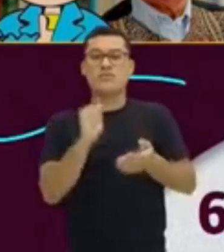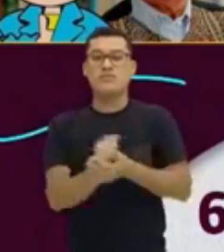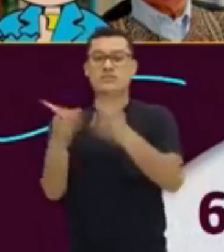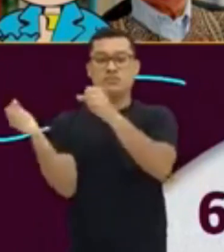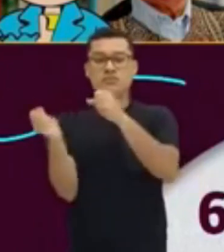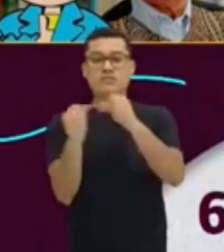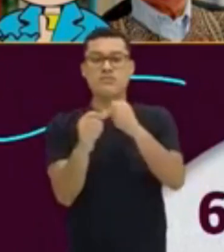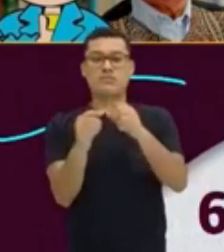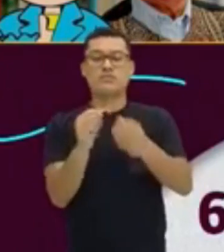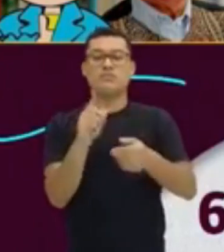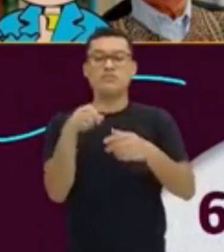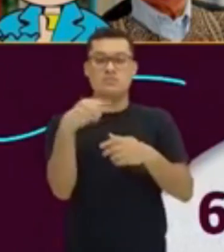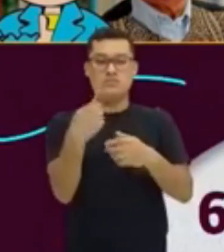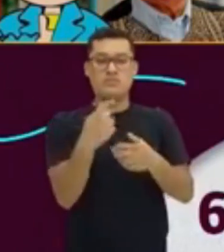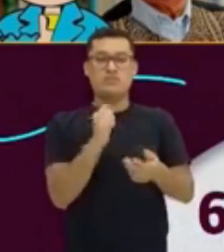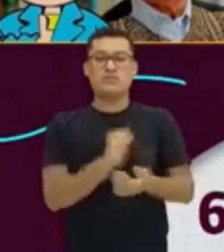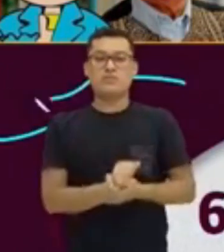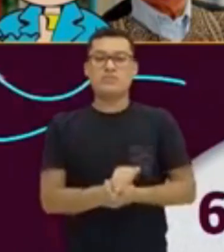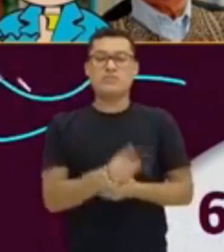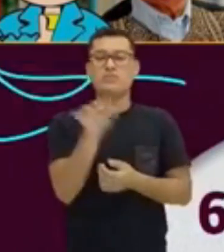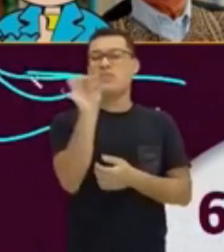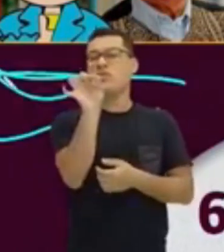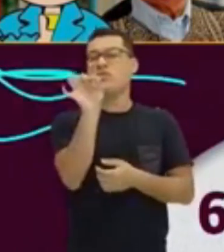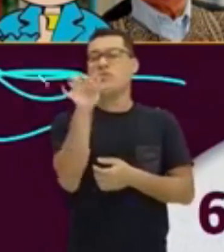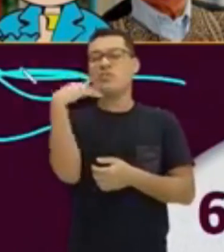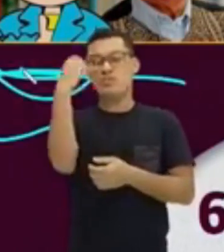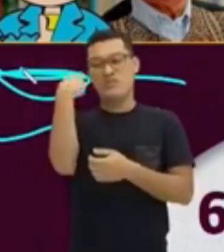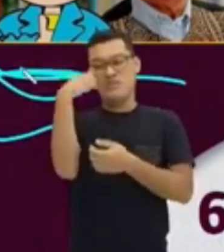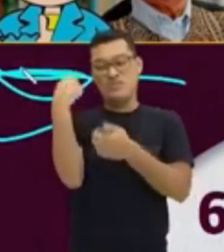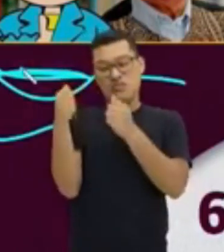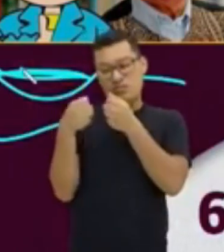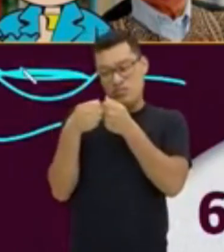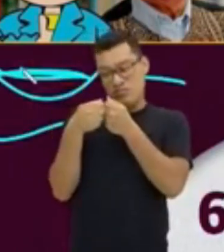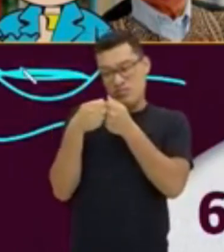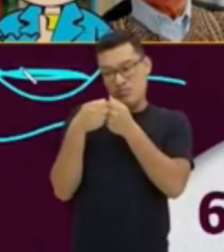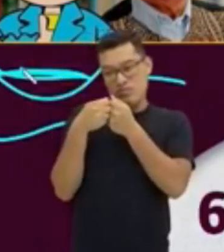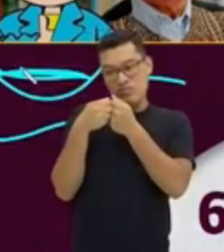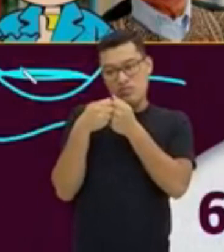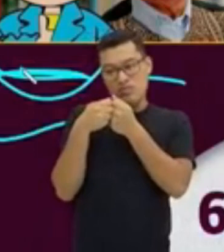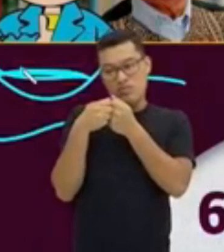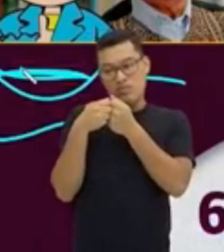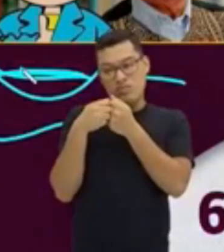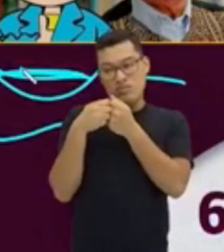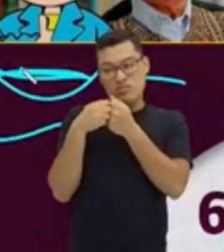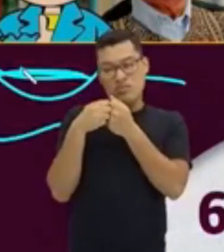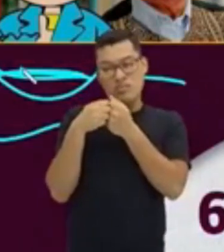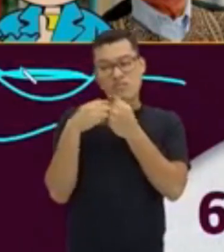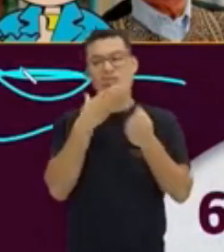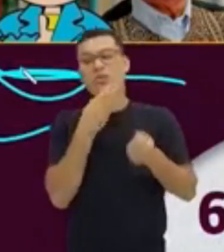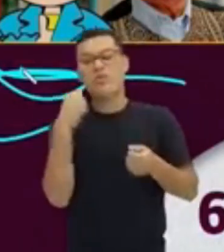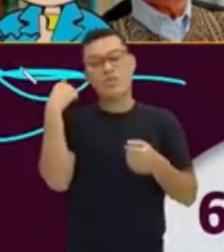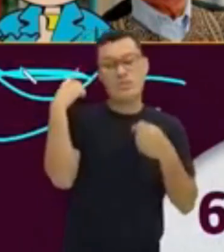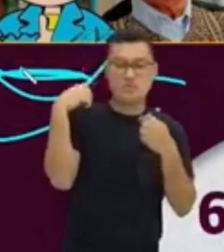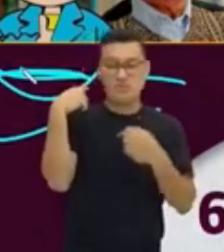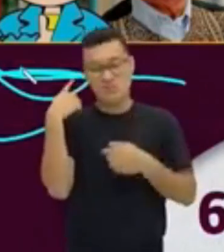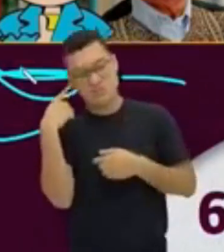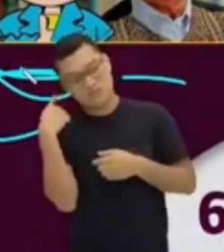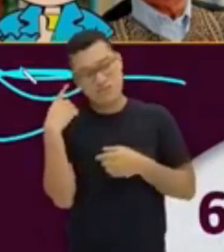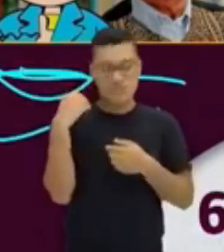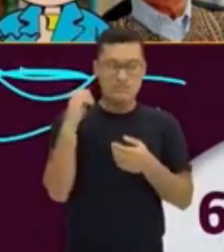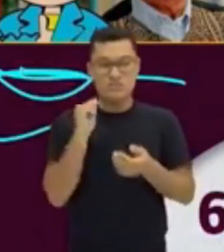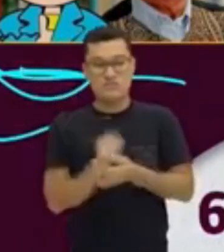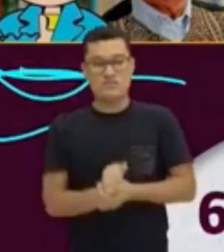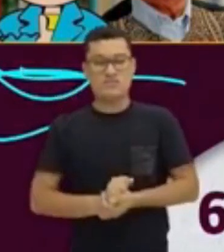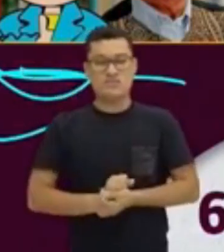este aqui, que o personagem está bem do lado. Que é o menino maluquinho. Aí, The tourist guide